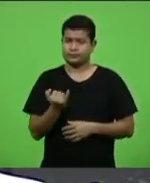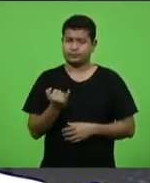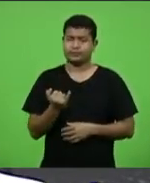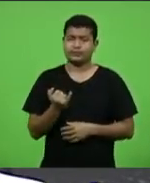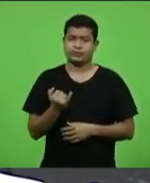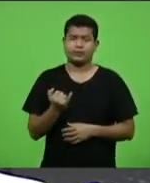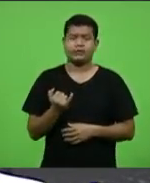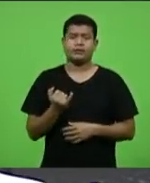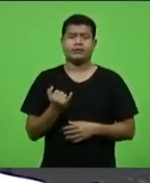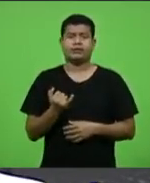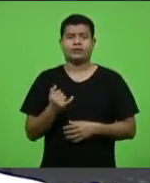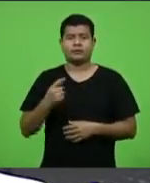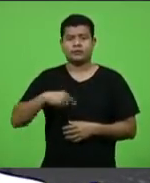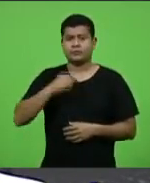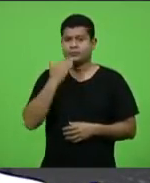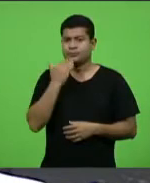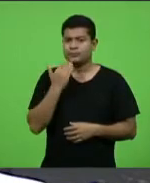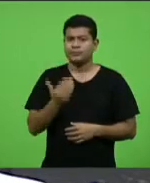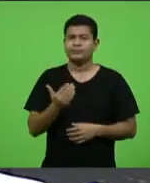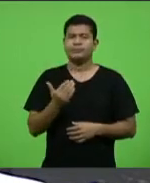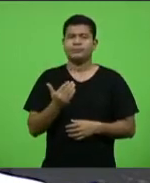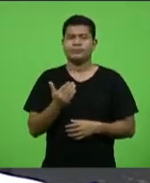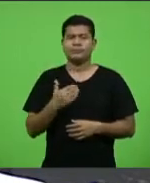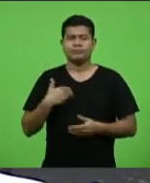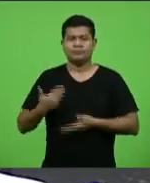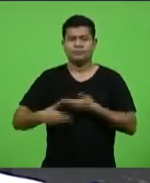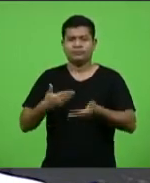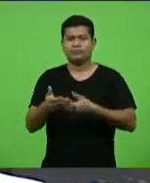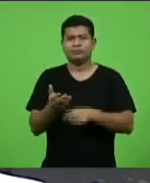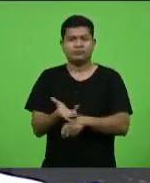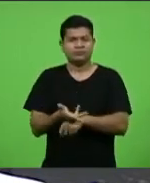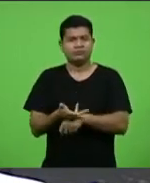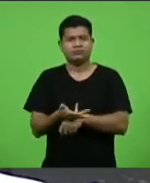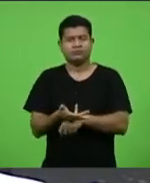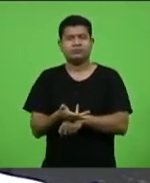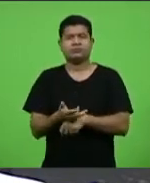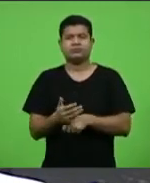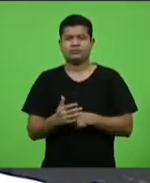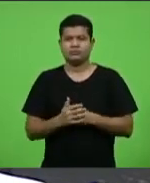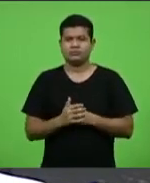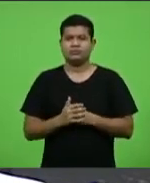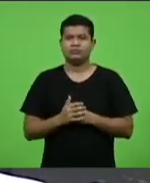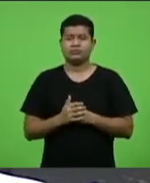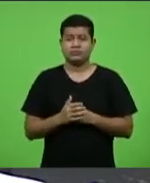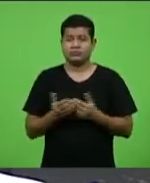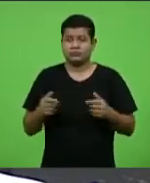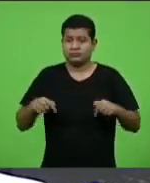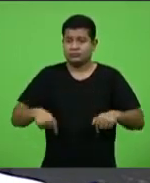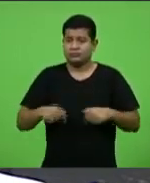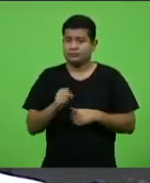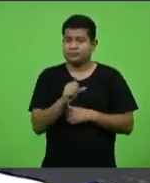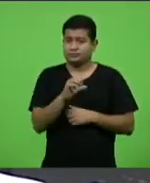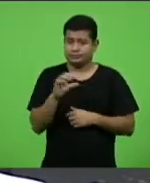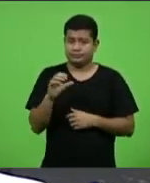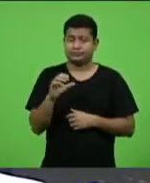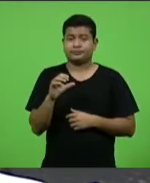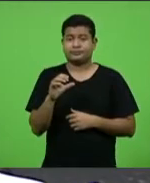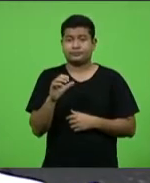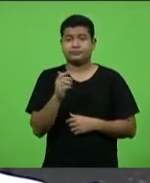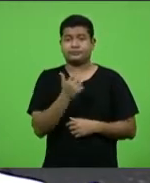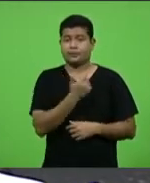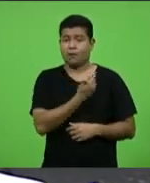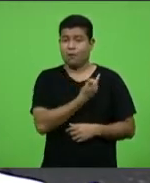e apelamos para que ele tenha uma tramitação célere e que o Estado, através desse